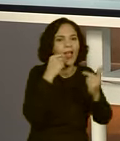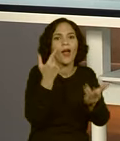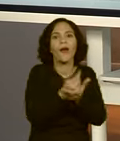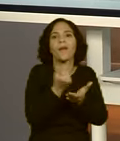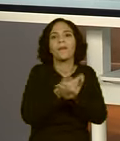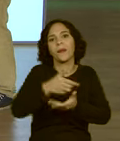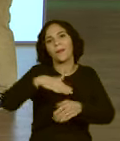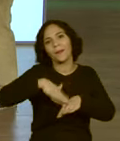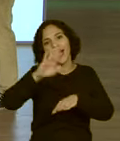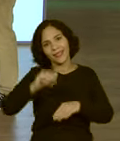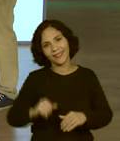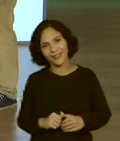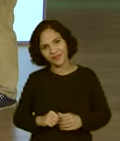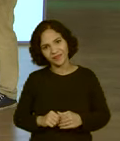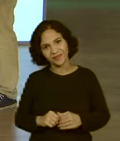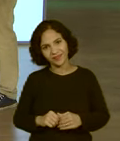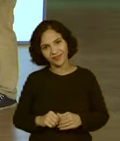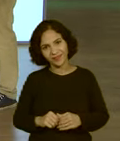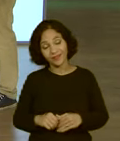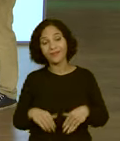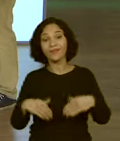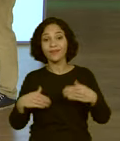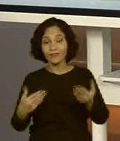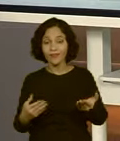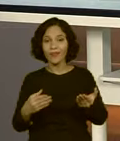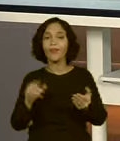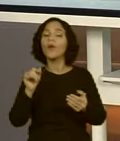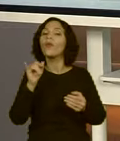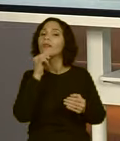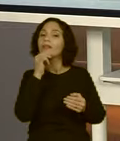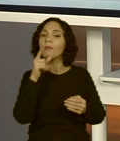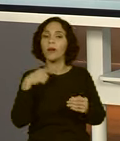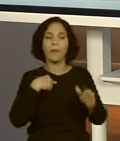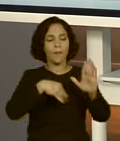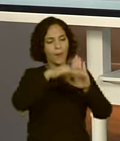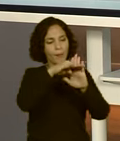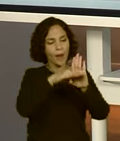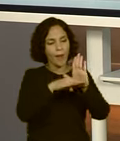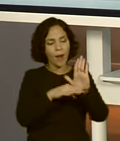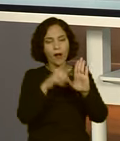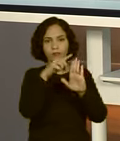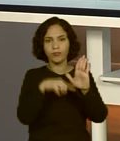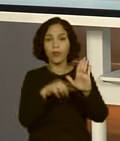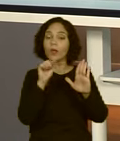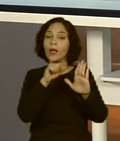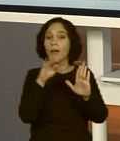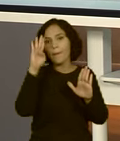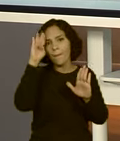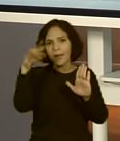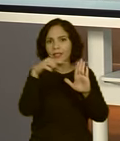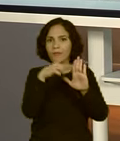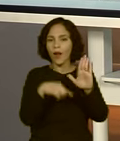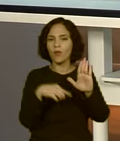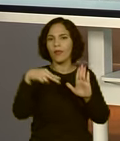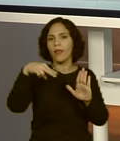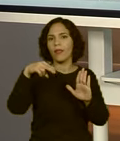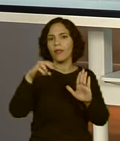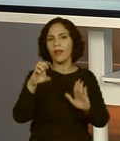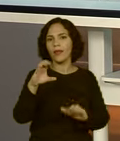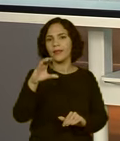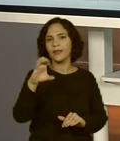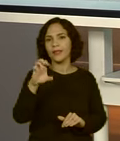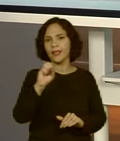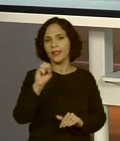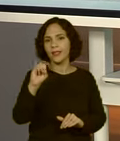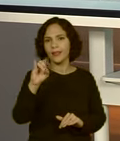Sim, com certeza. É, fazer uma lista de desejos e necessidades. Você pode fazer uma lista colocando as necessidades,